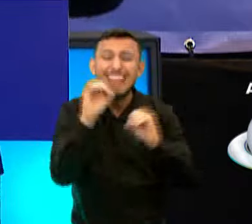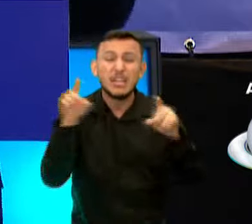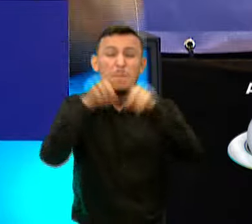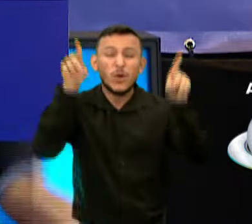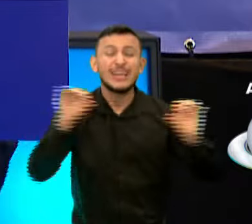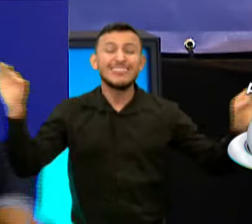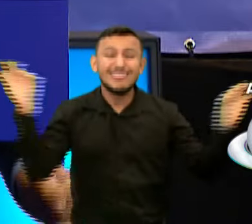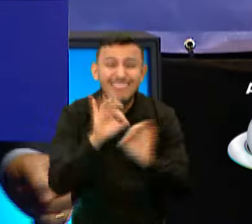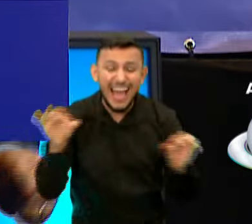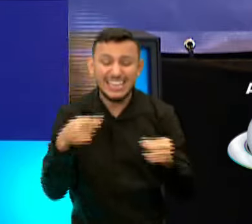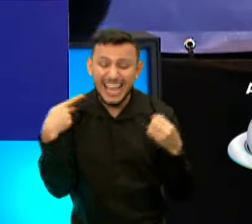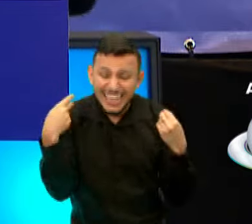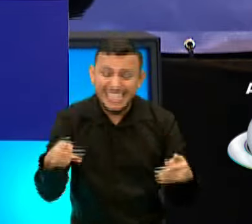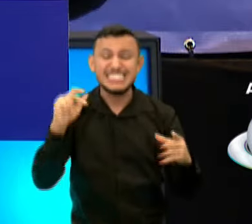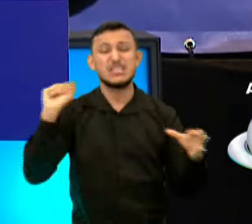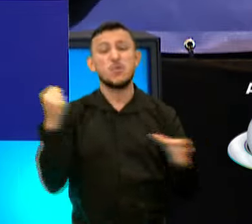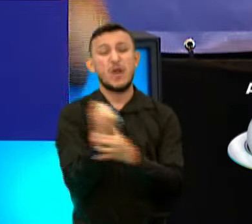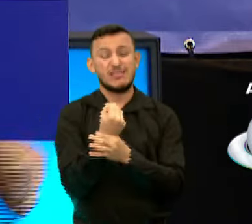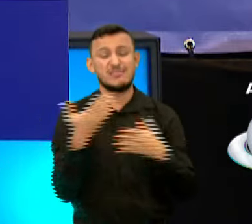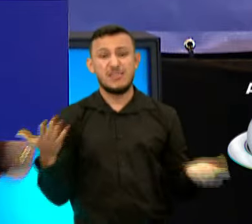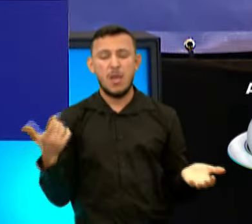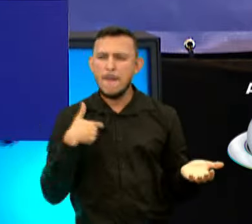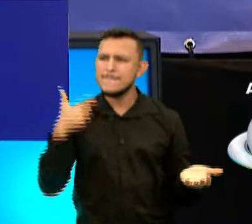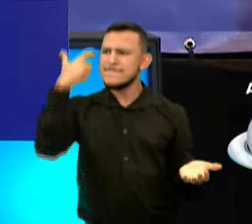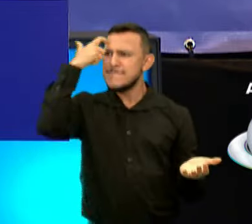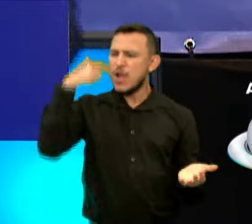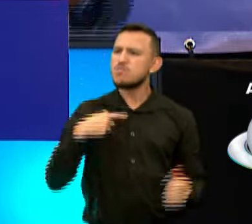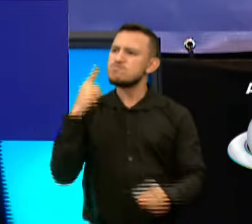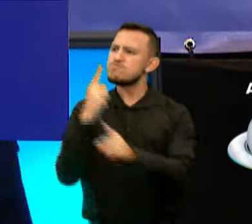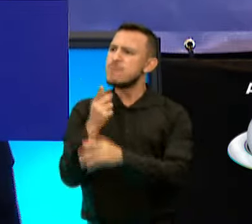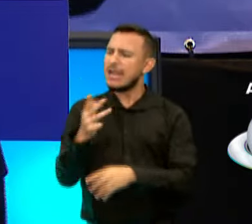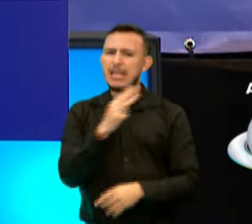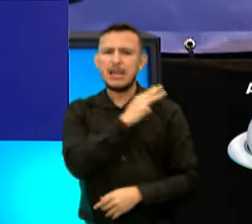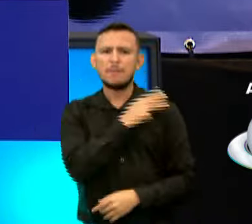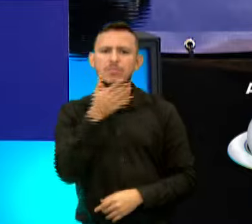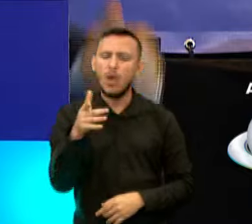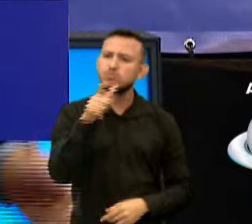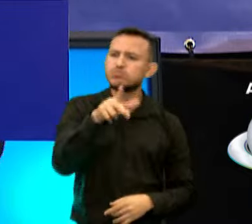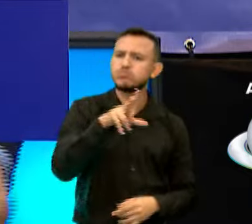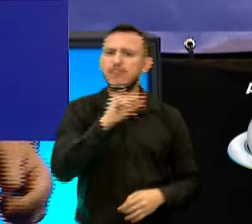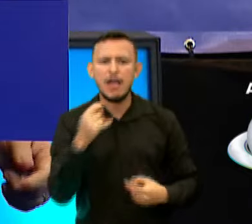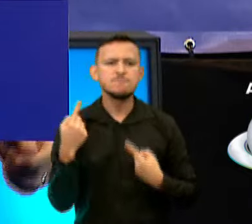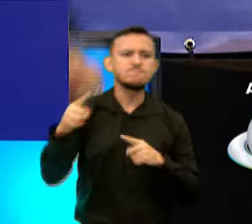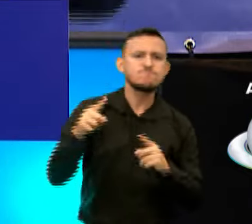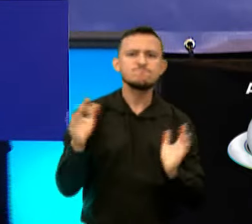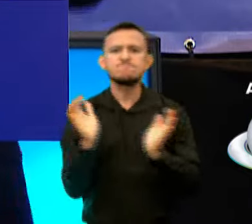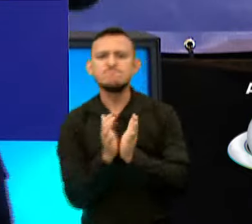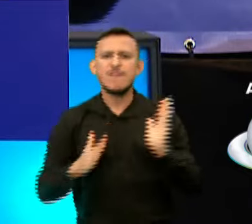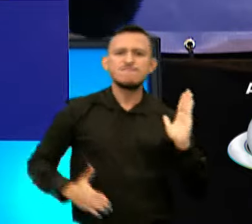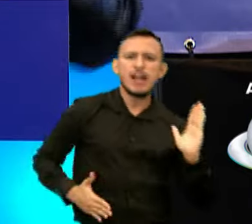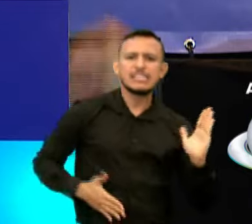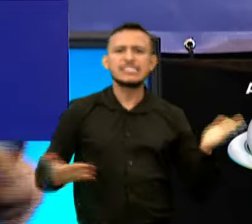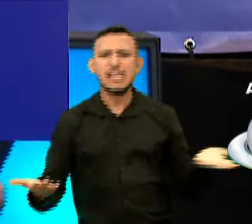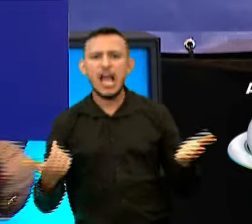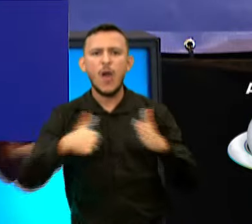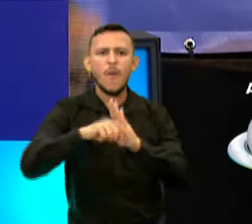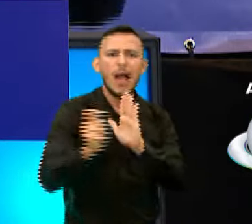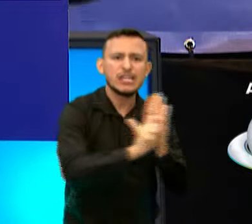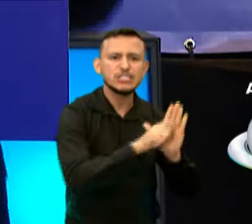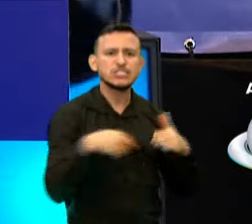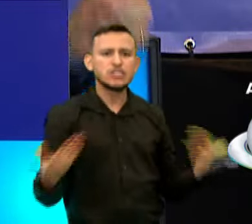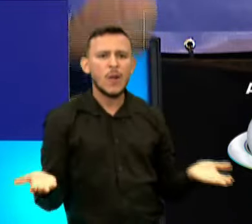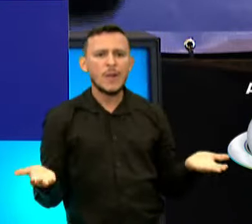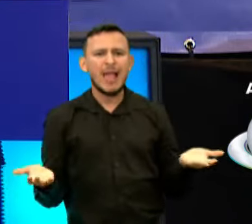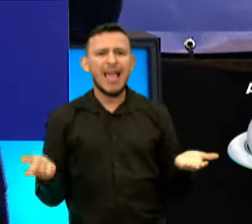projeto positivo para a segurança. Pensei que ele encontrou aqui, capitão, dizendo que ia enfrentar as facções, ia enfrentar as